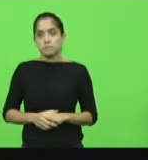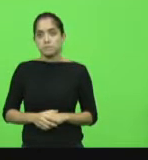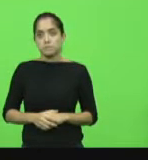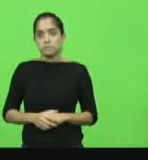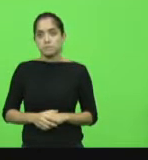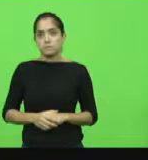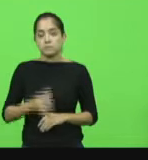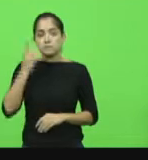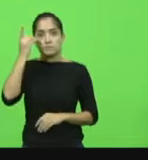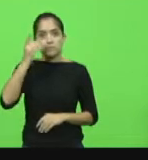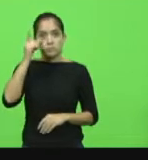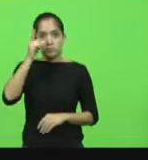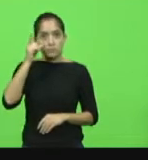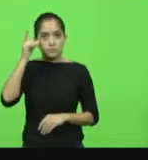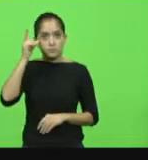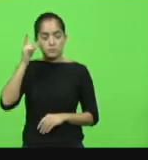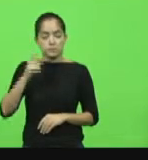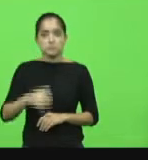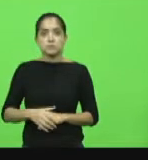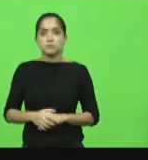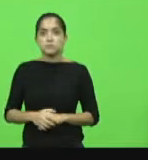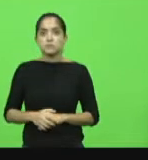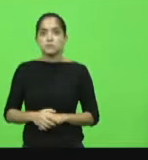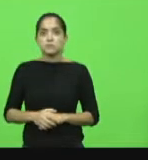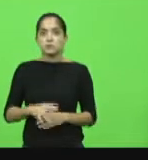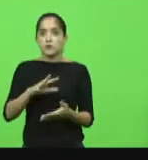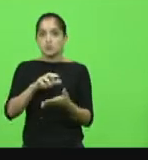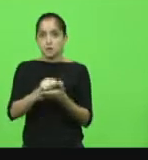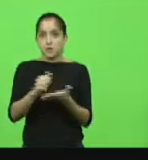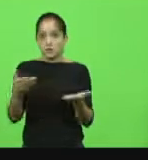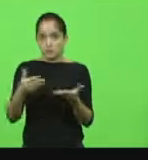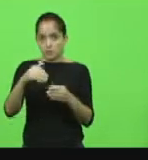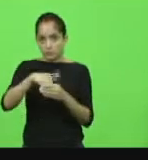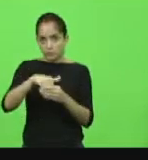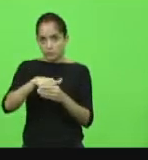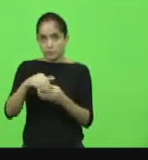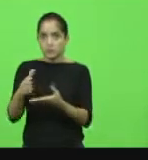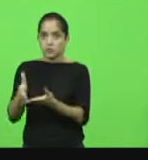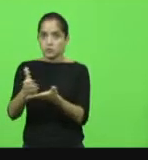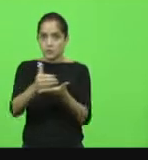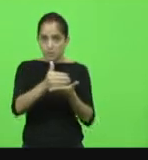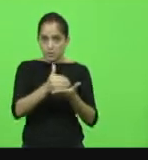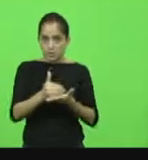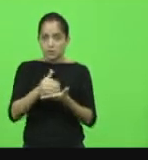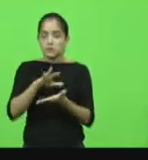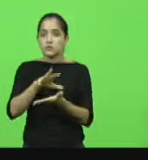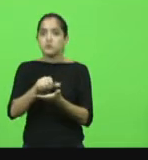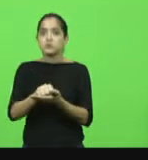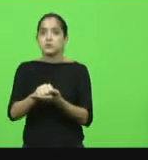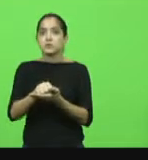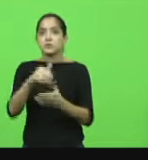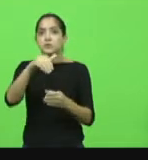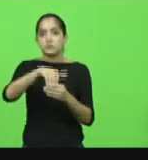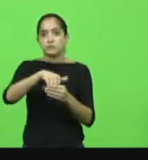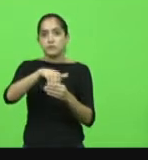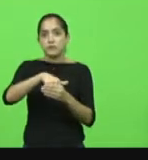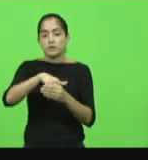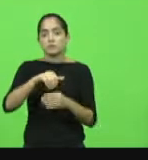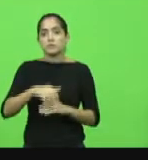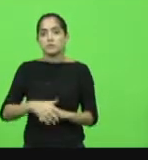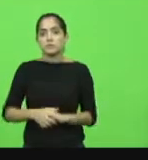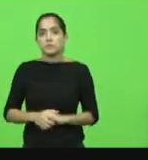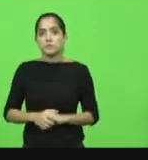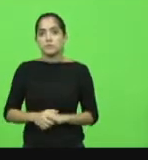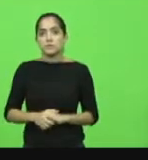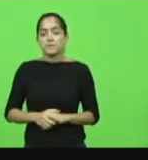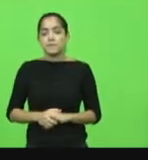Deputado Laércio, já colhe o voto de V. Exª. Aliás, já estamos em votação, já colhi o voto do deputado Laércio Schuster. É voto sim. Muito obrigado, presidente.